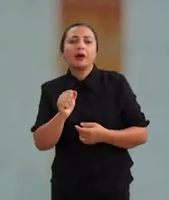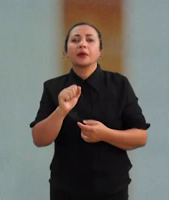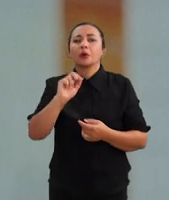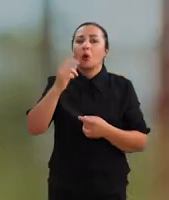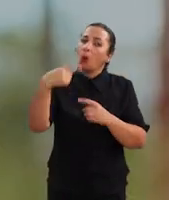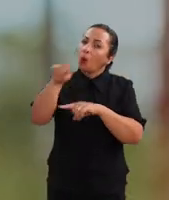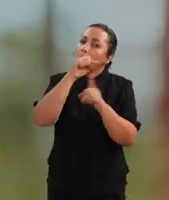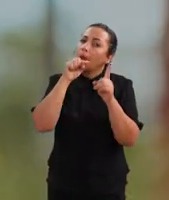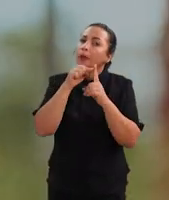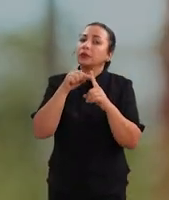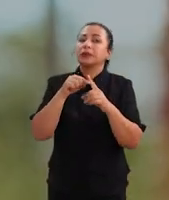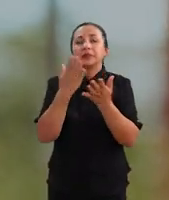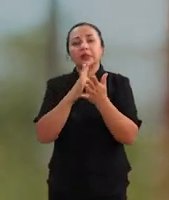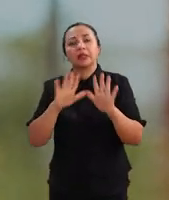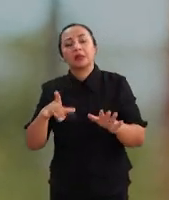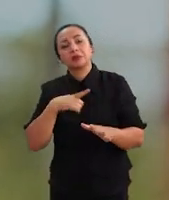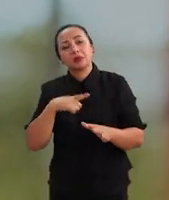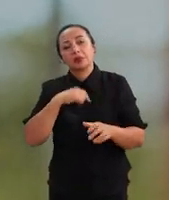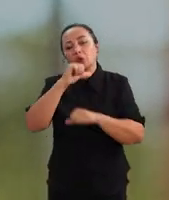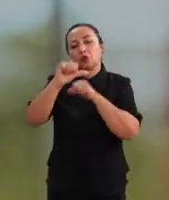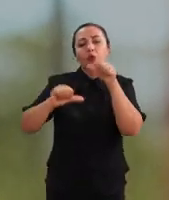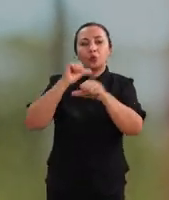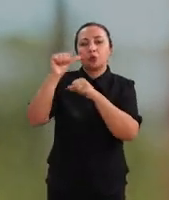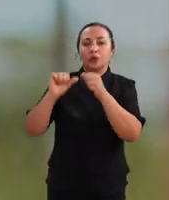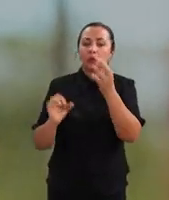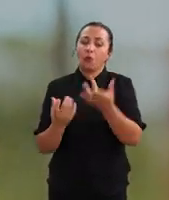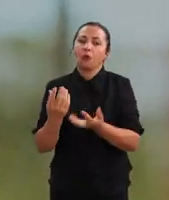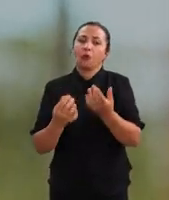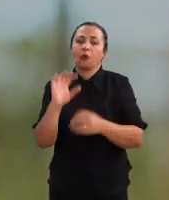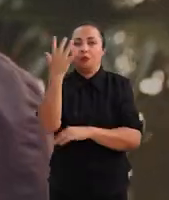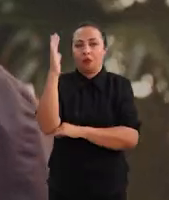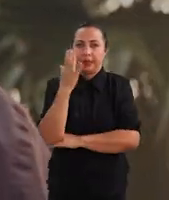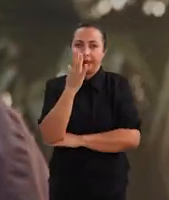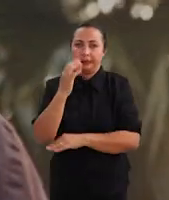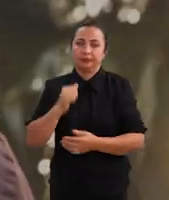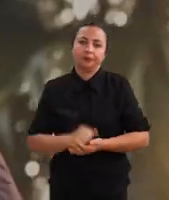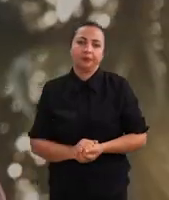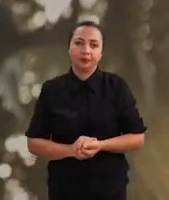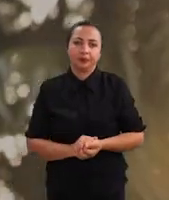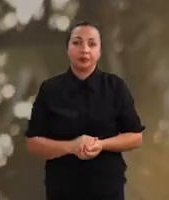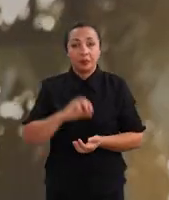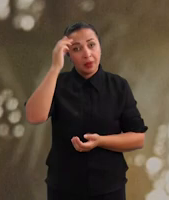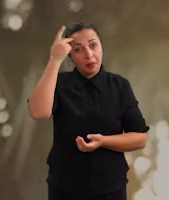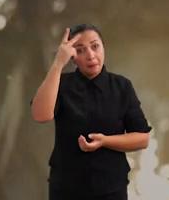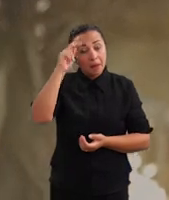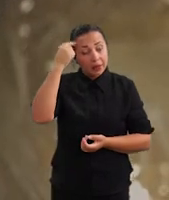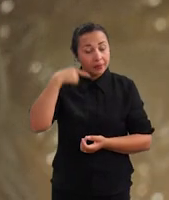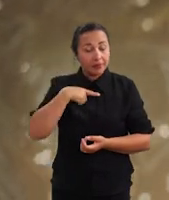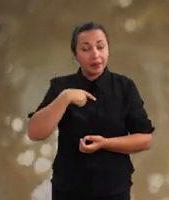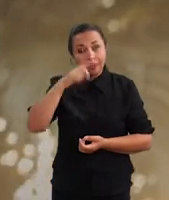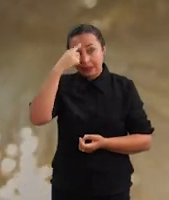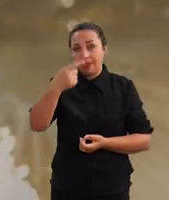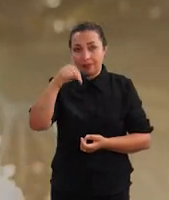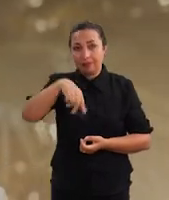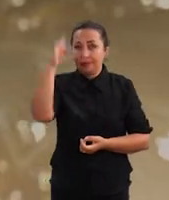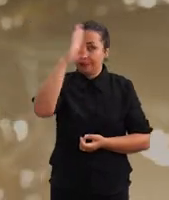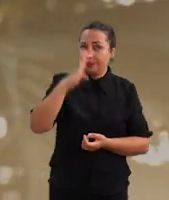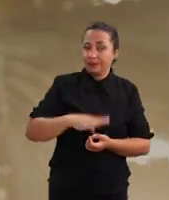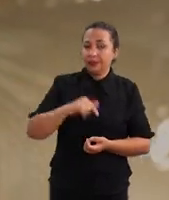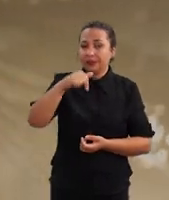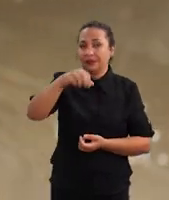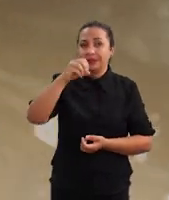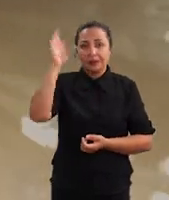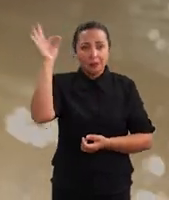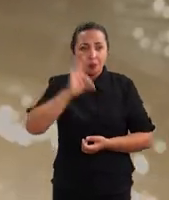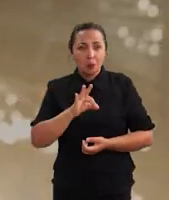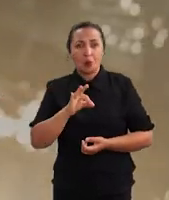objetivos, e acaba desenvolvendo um incêndio florestal. Só para você ter ideia, no Brasil, cerca de 70